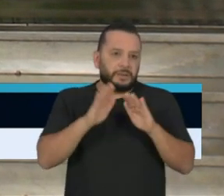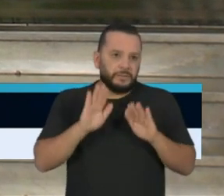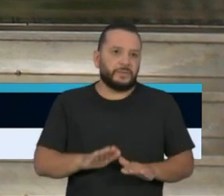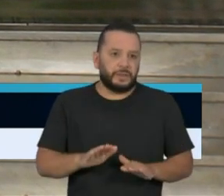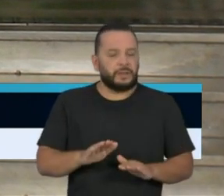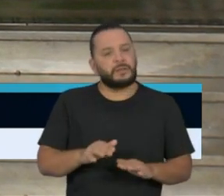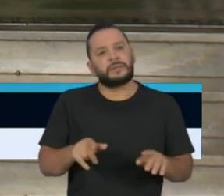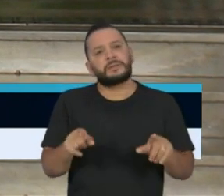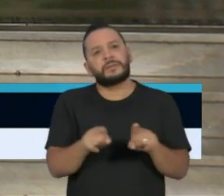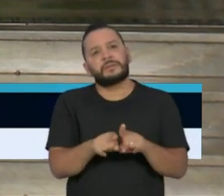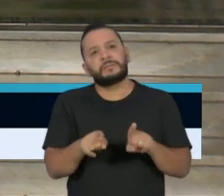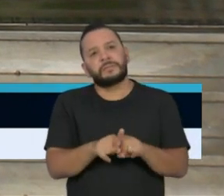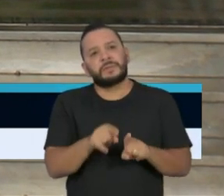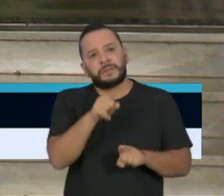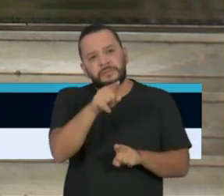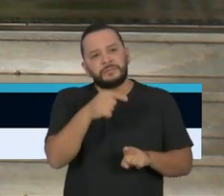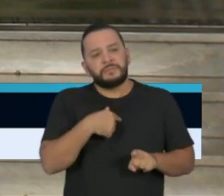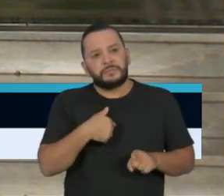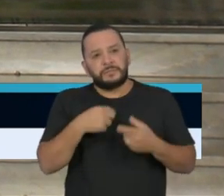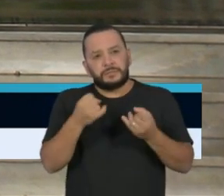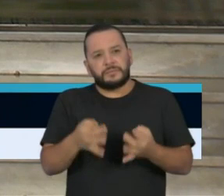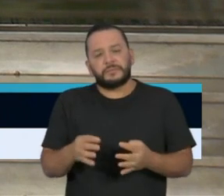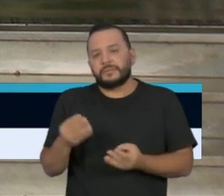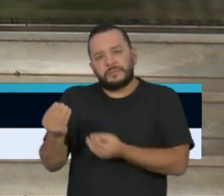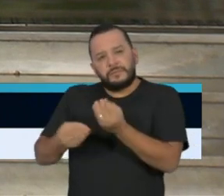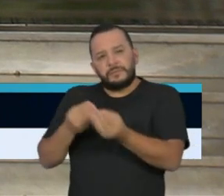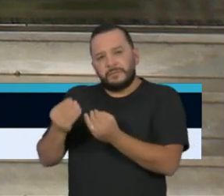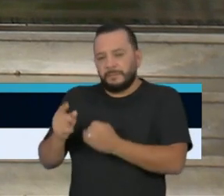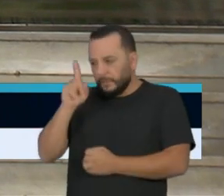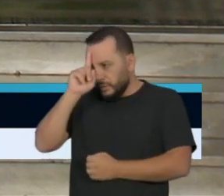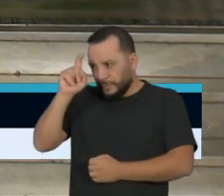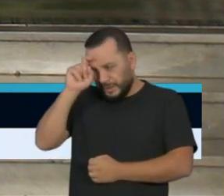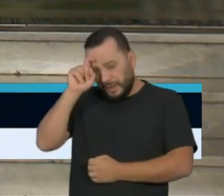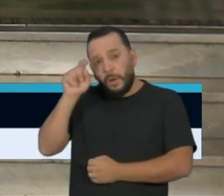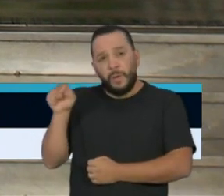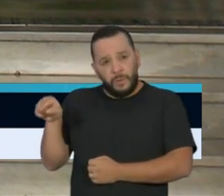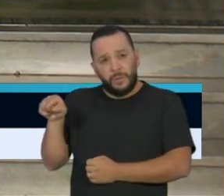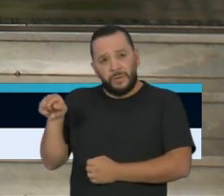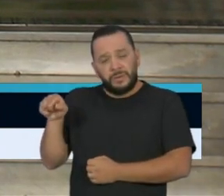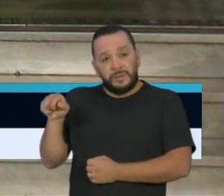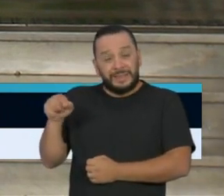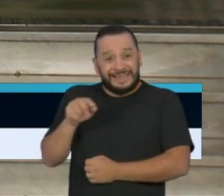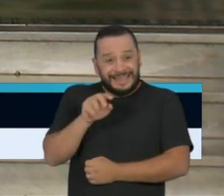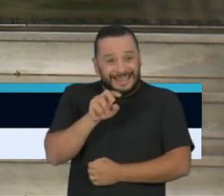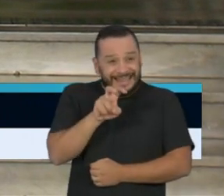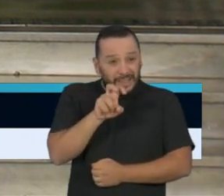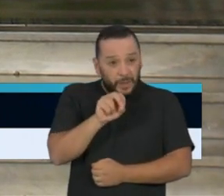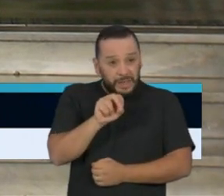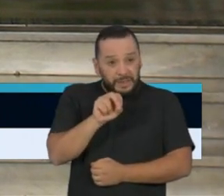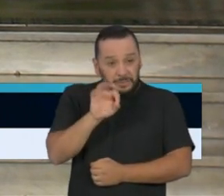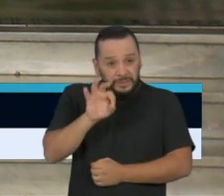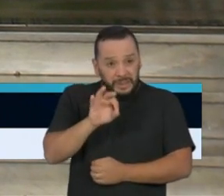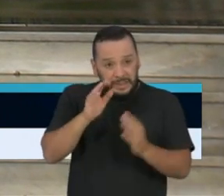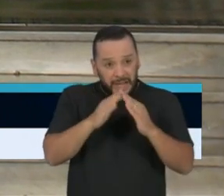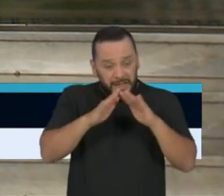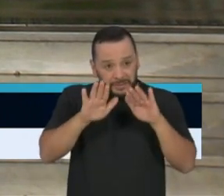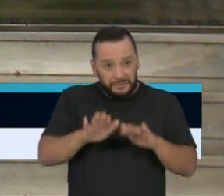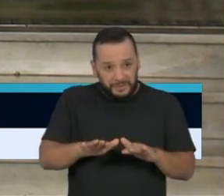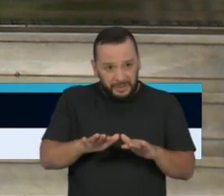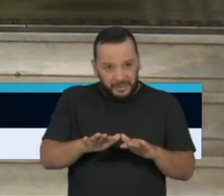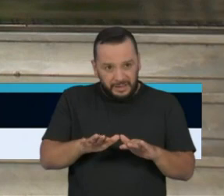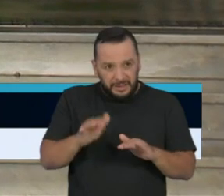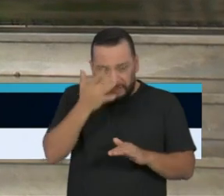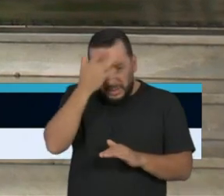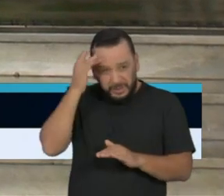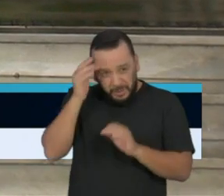mais uma vez sobre a pressão dos hospitais. Se essa taxa se mantiver em 50%, o leito